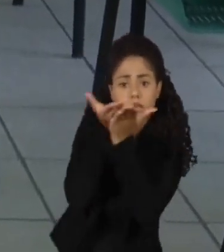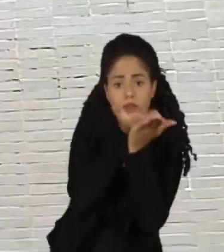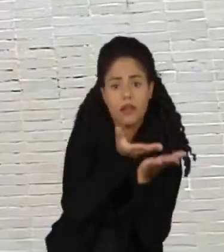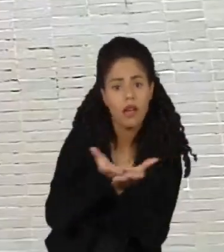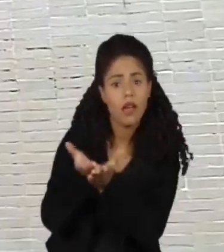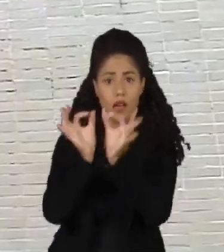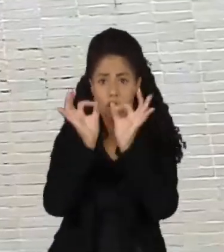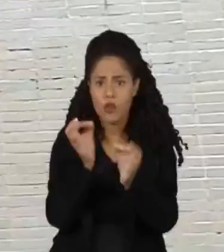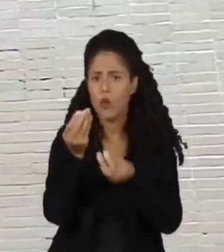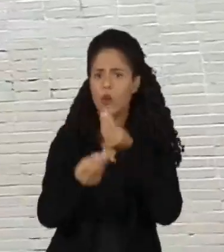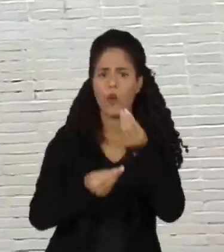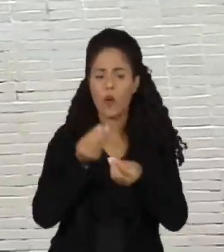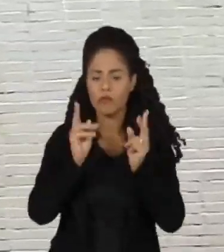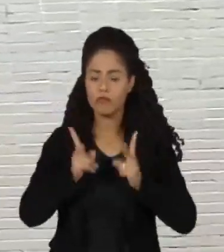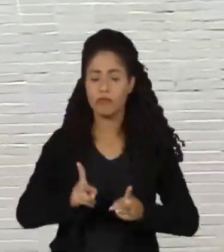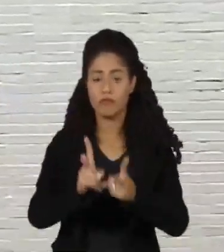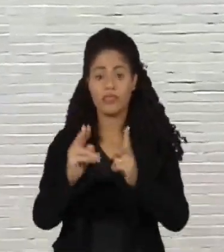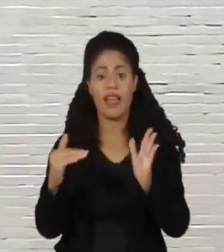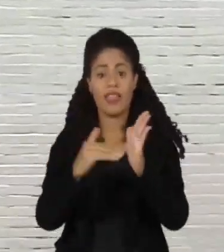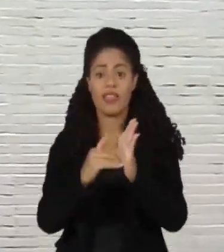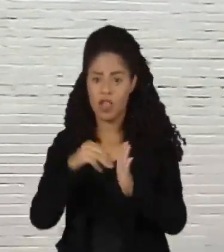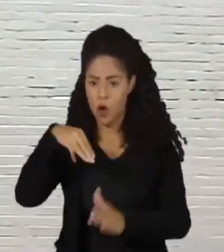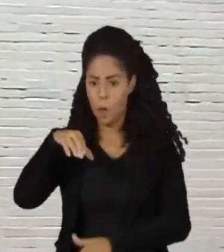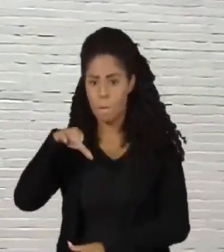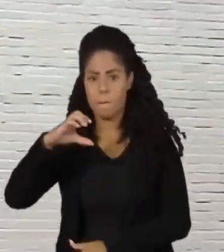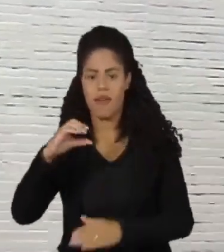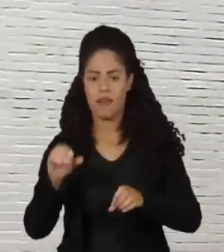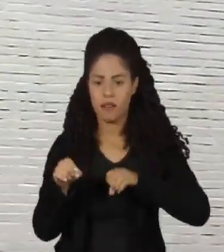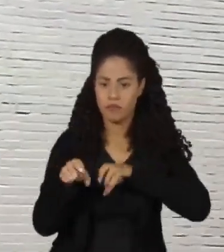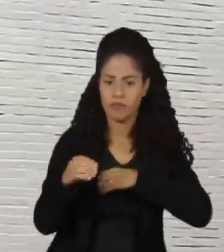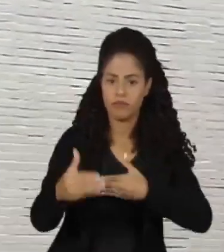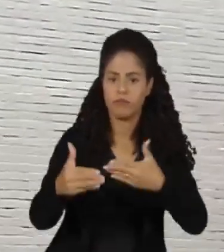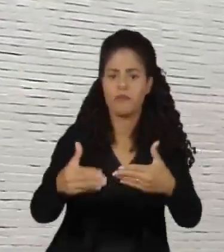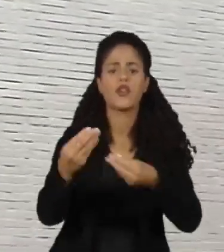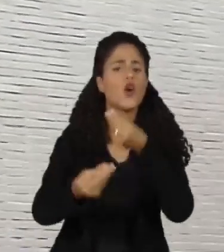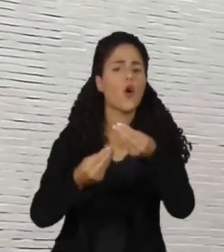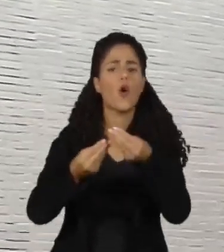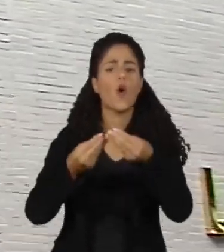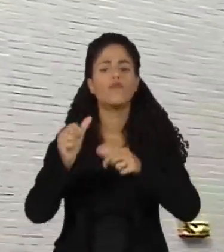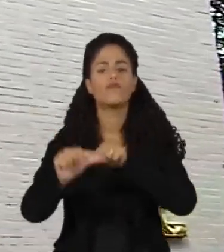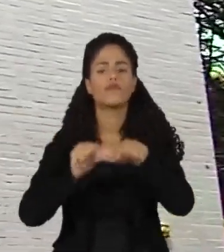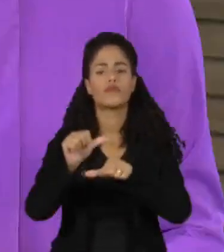formativos se mantêm até que o MEC defina os próximos passos das alterações previstas.